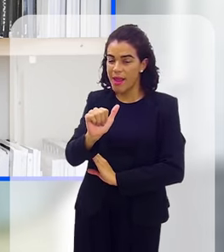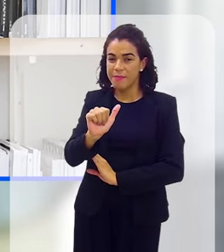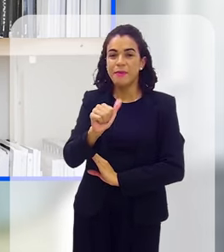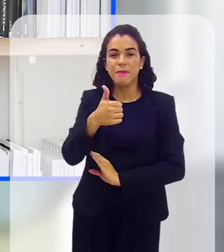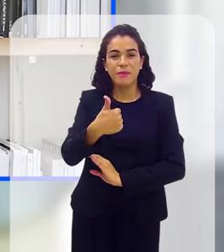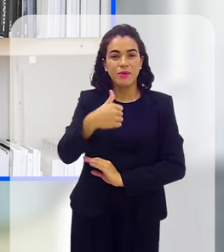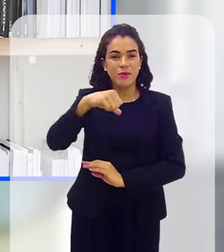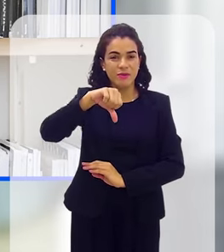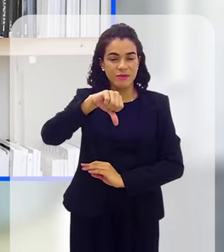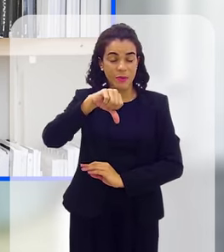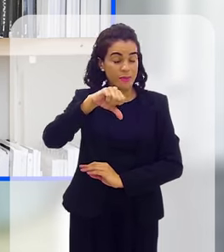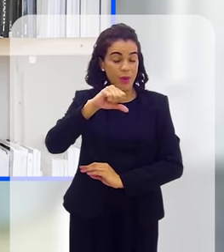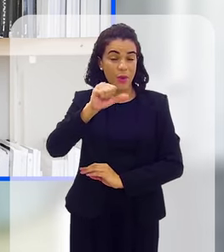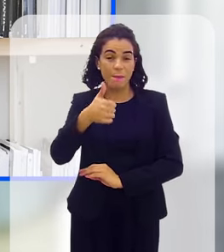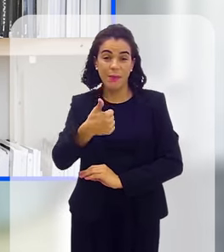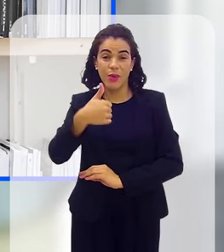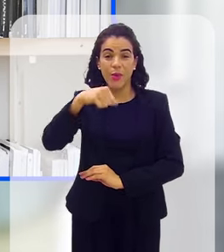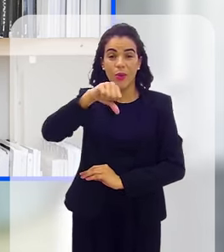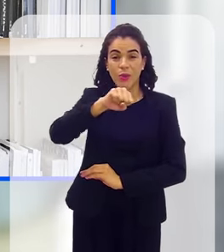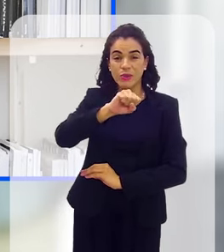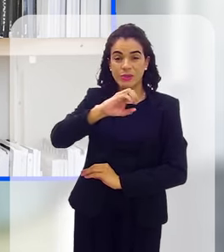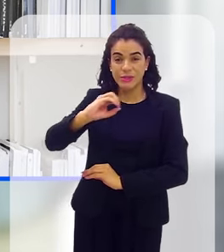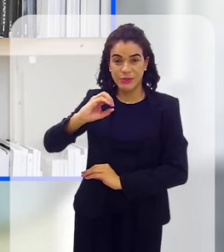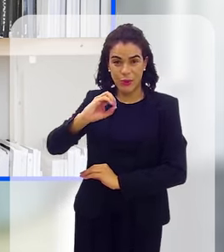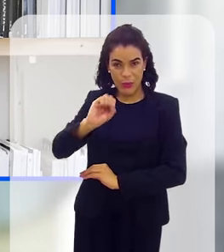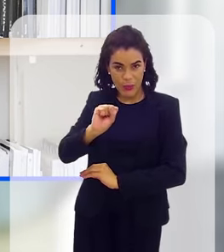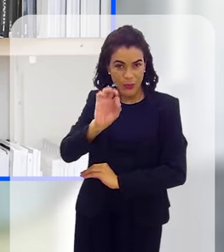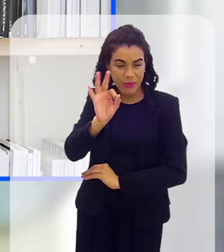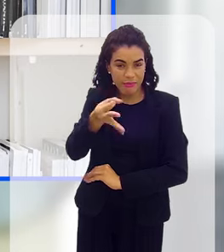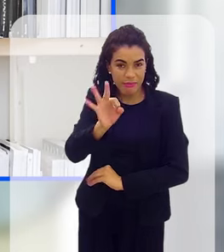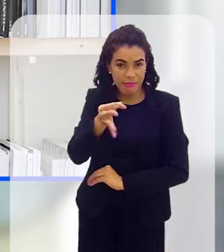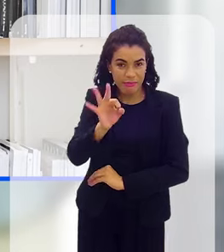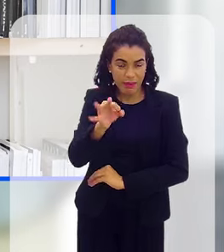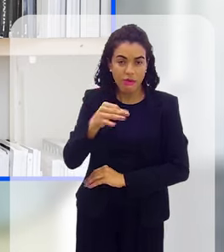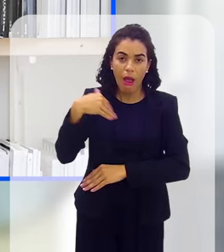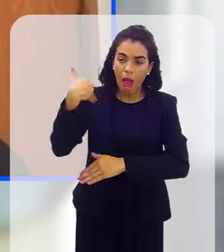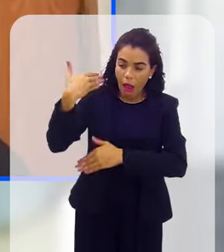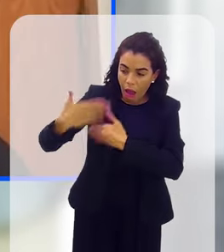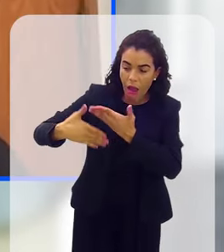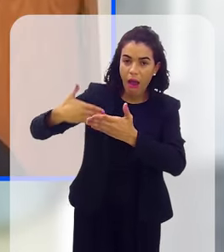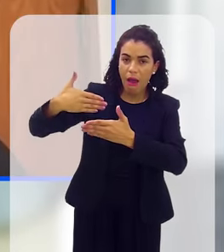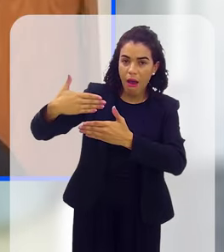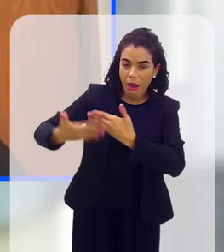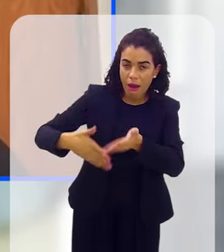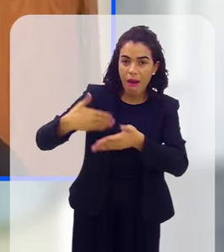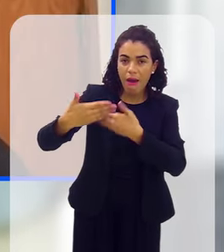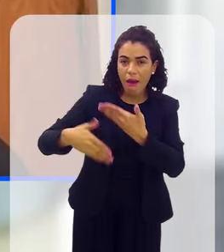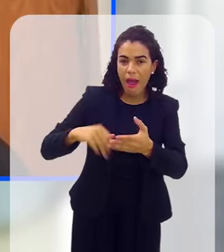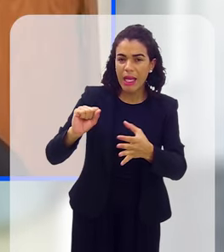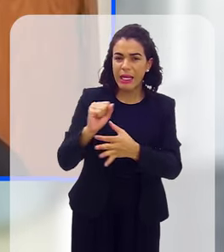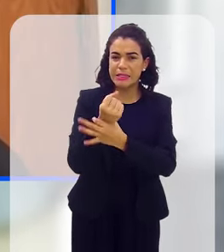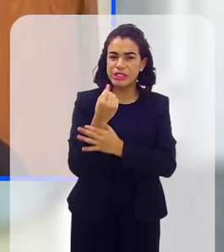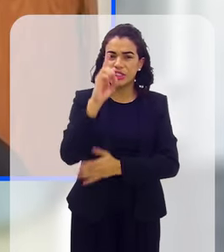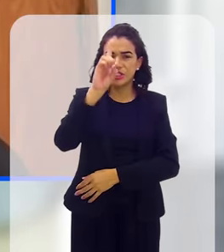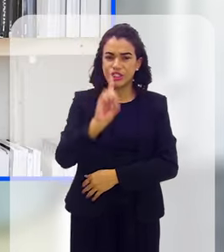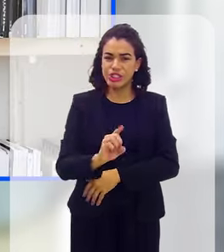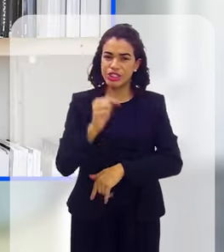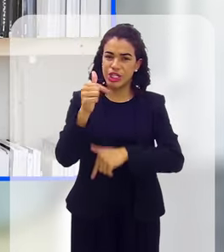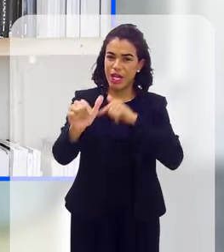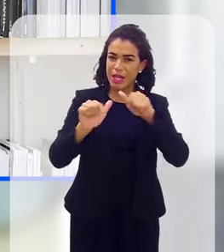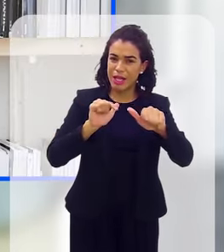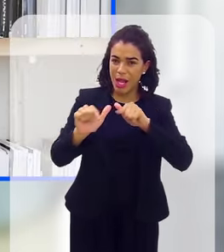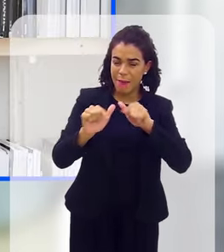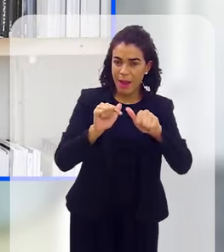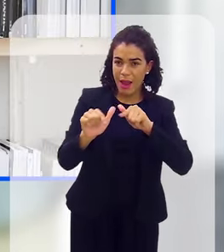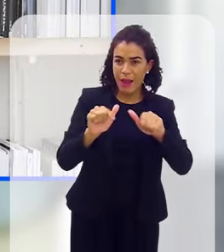ainda é um problema que ele vem permeando, vamos dizer assim, né, as garantias de direitos trabalhistas que vão avançando, começou lá